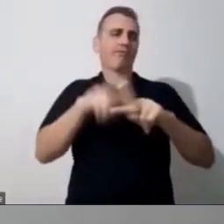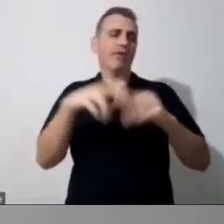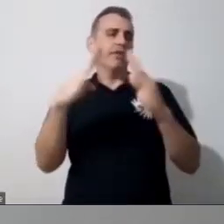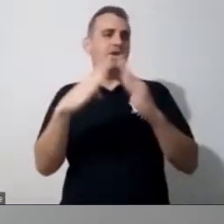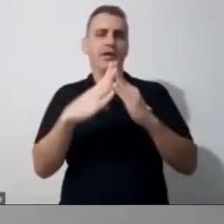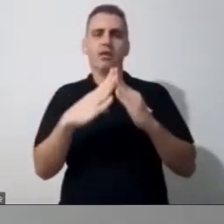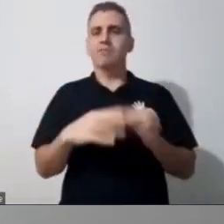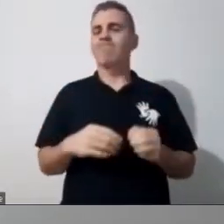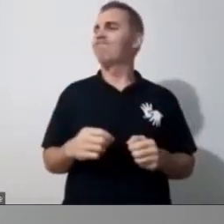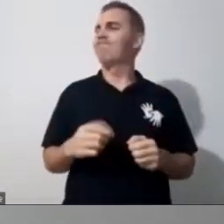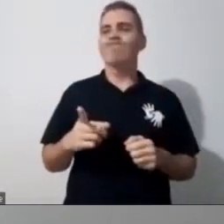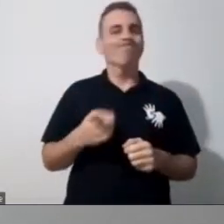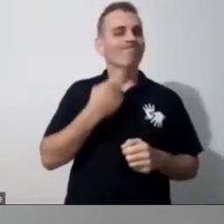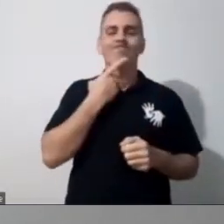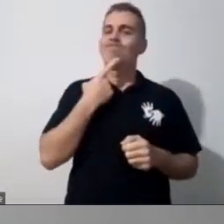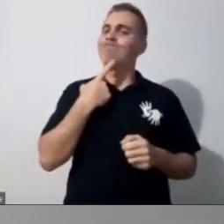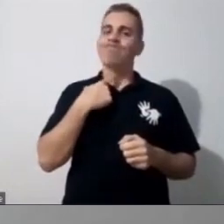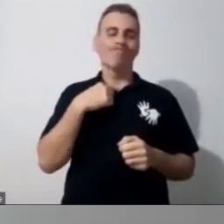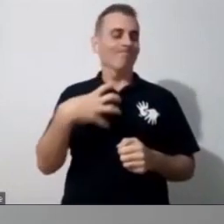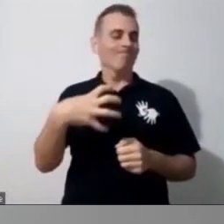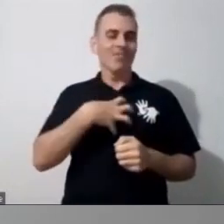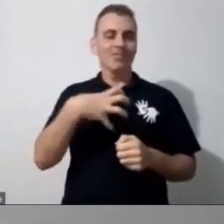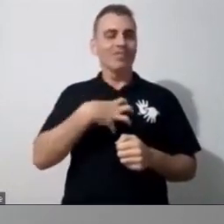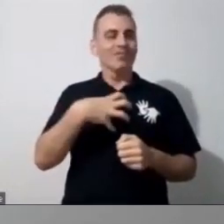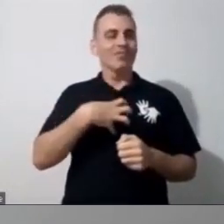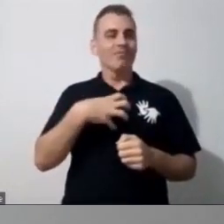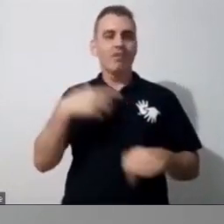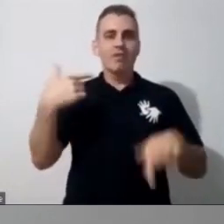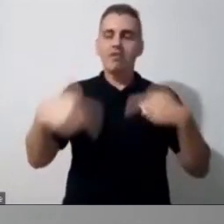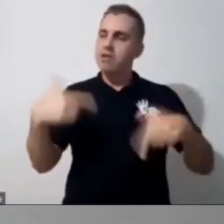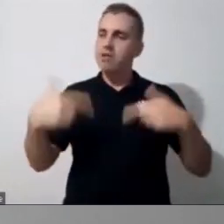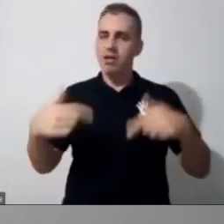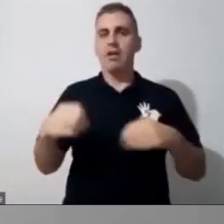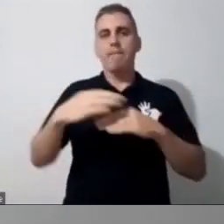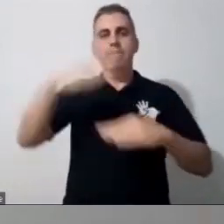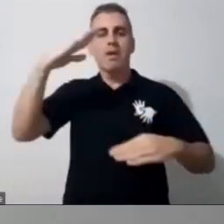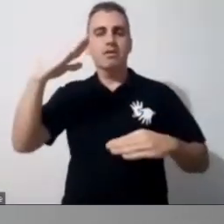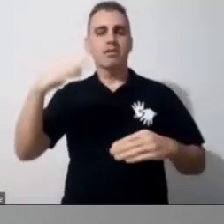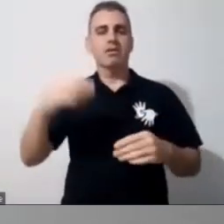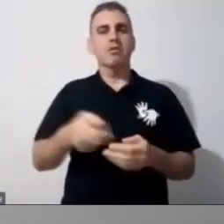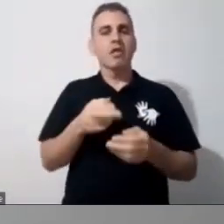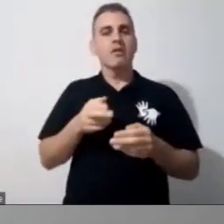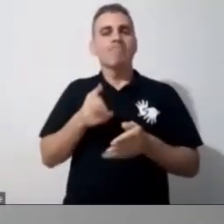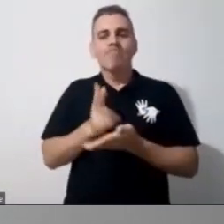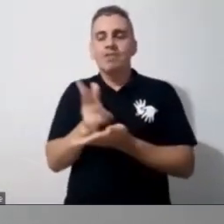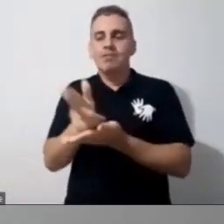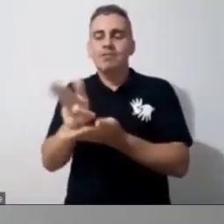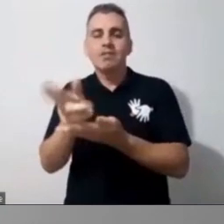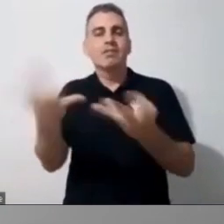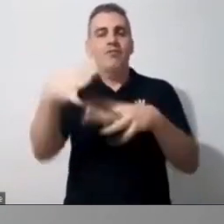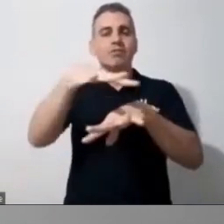Não me sinto, assim, preparada para parar nesse momento, porque a caminhada da inclusão, ela é muito grande.